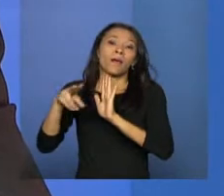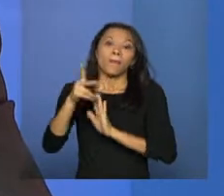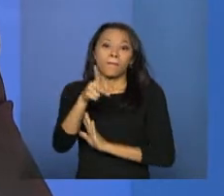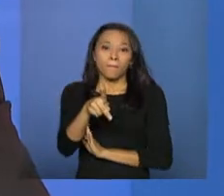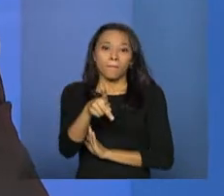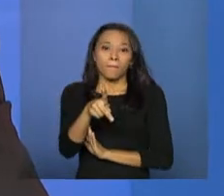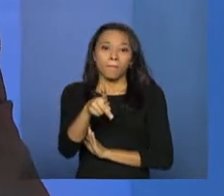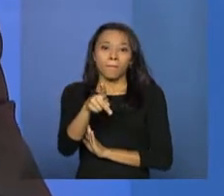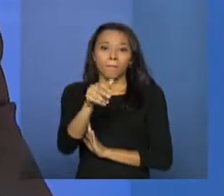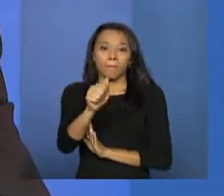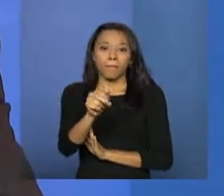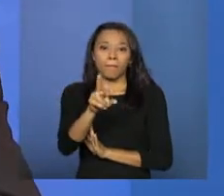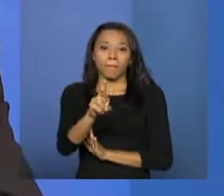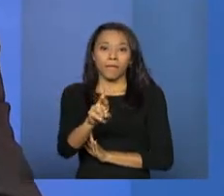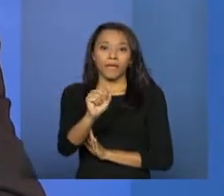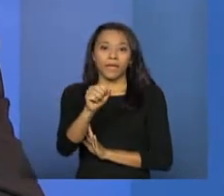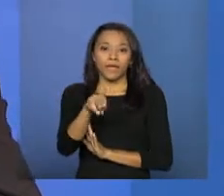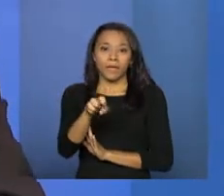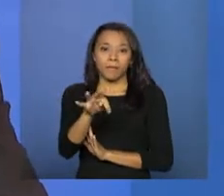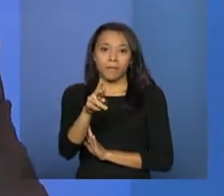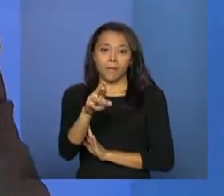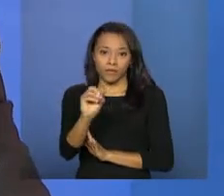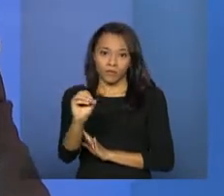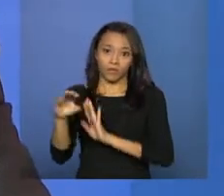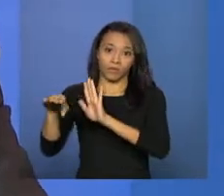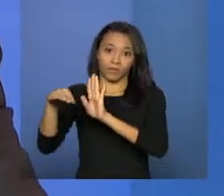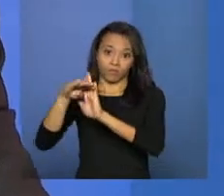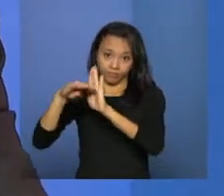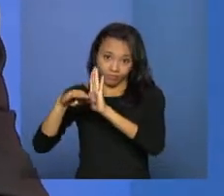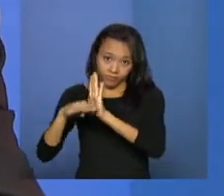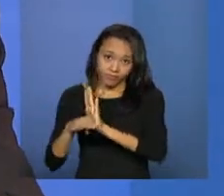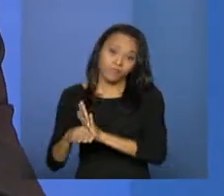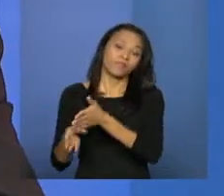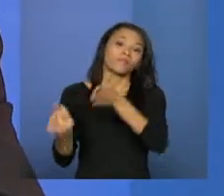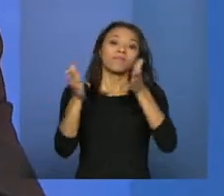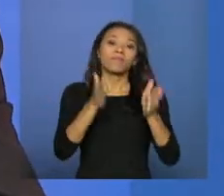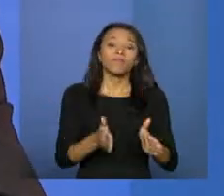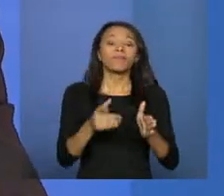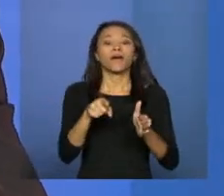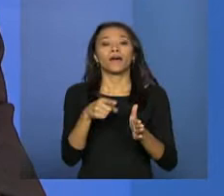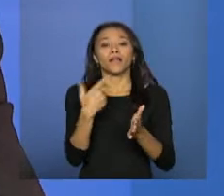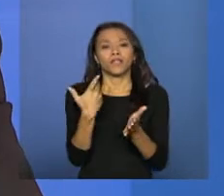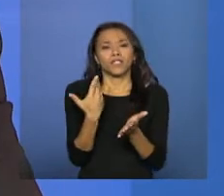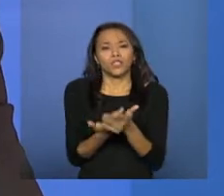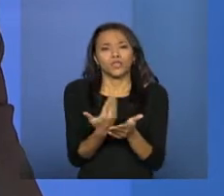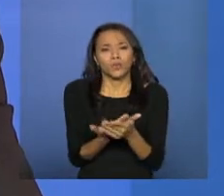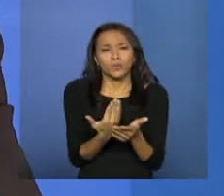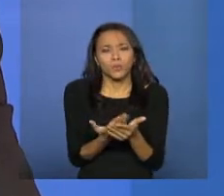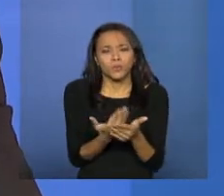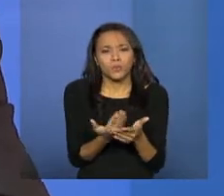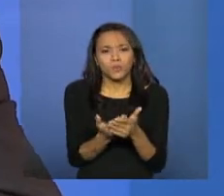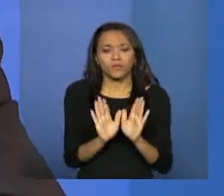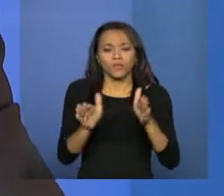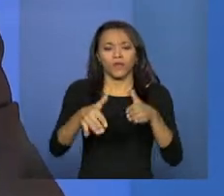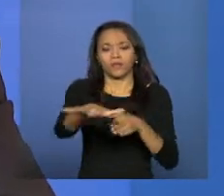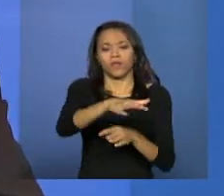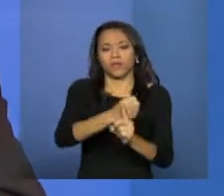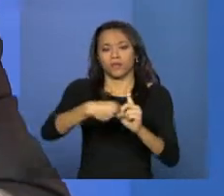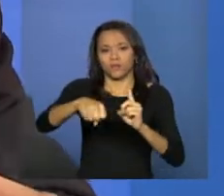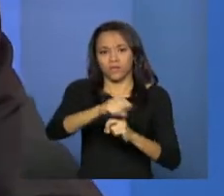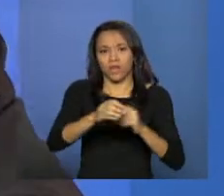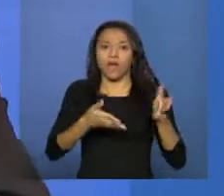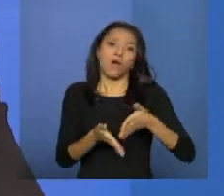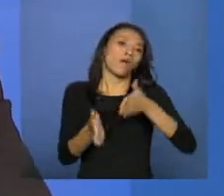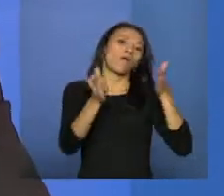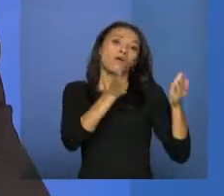assistência social, para a residência técnica na assistência social, observatórios de práticas profissionais,